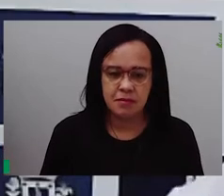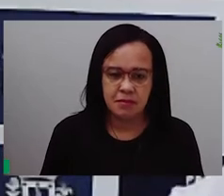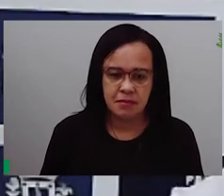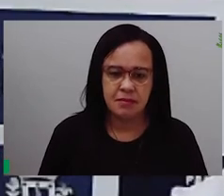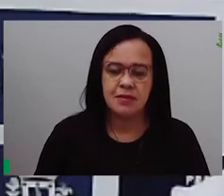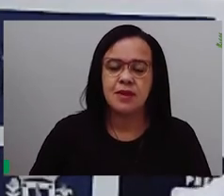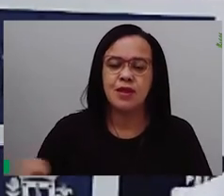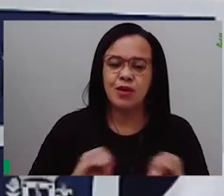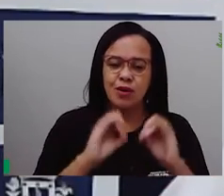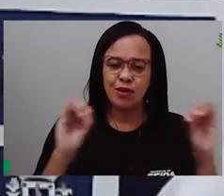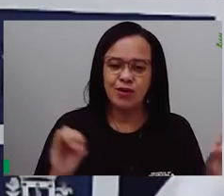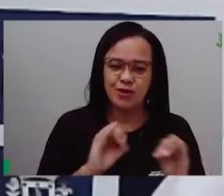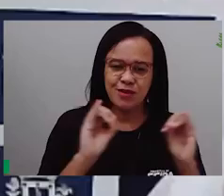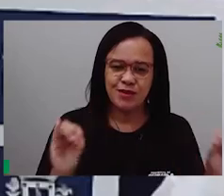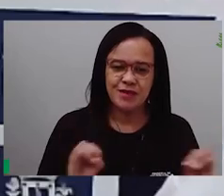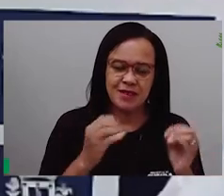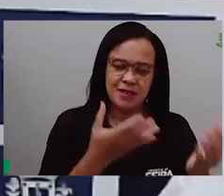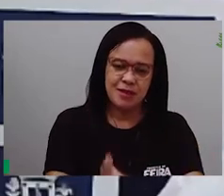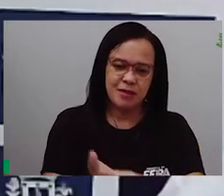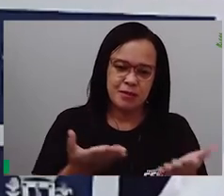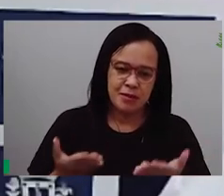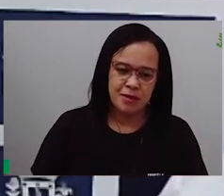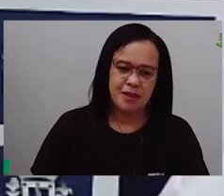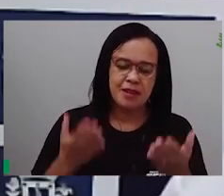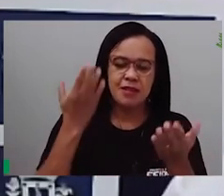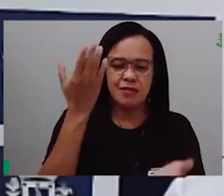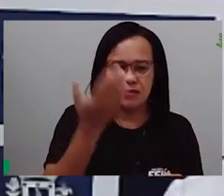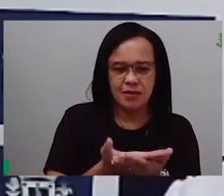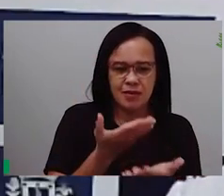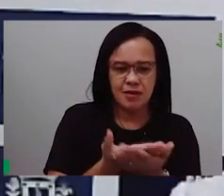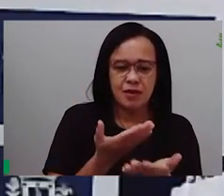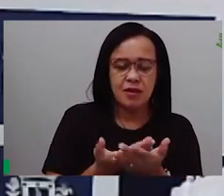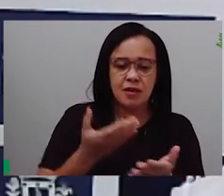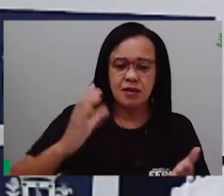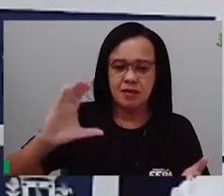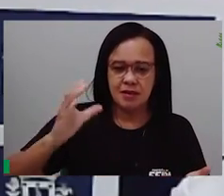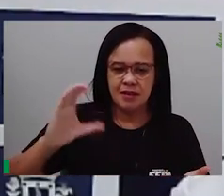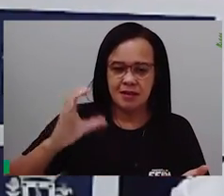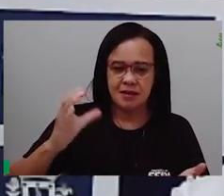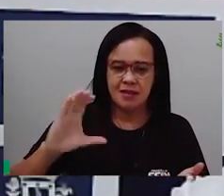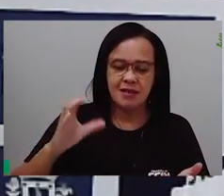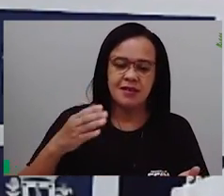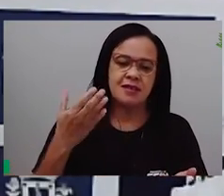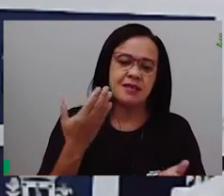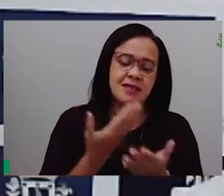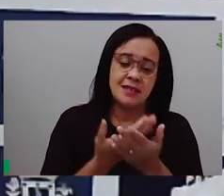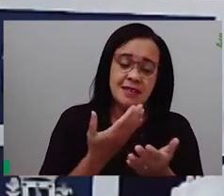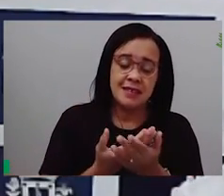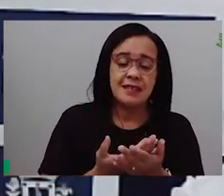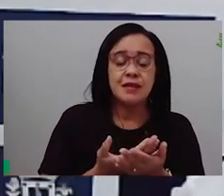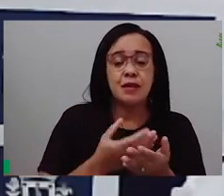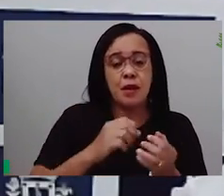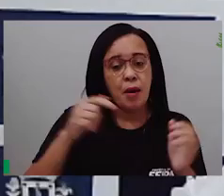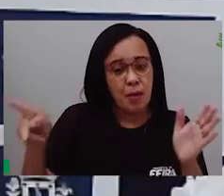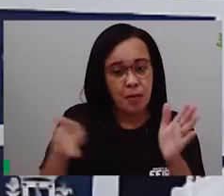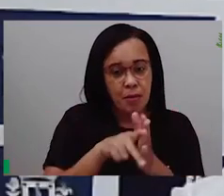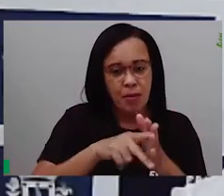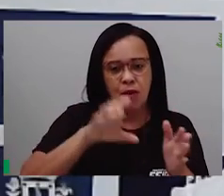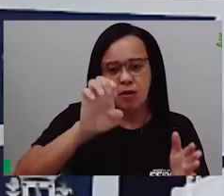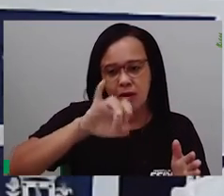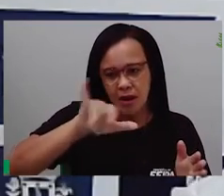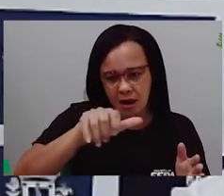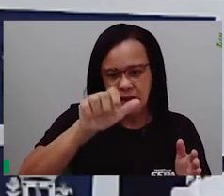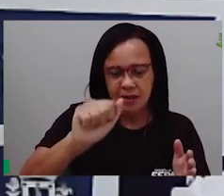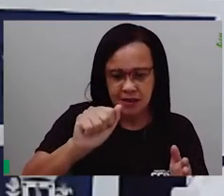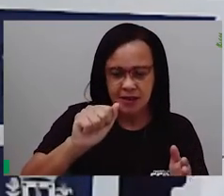Olá, bem-vindos a mais uma aula de ciência, aula paraeja, sou a professora Catarina